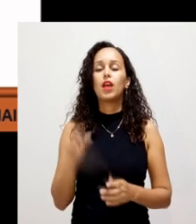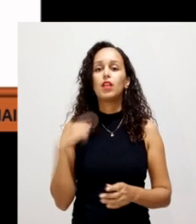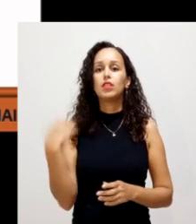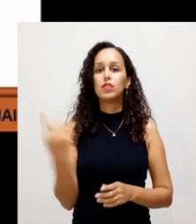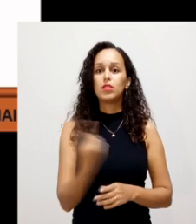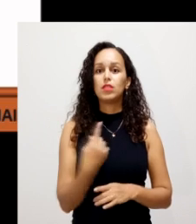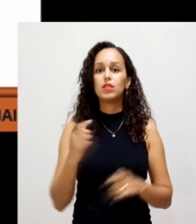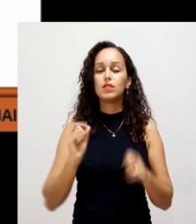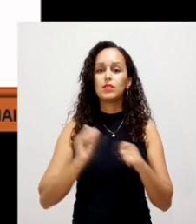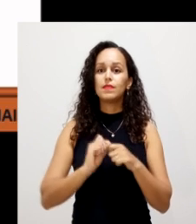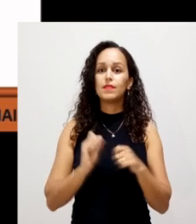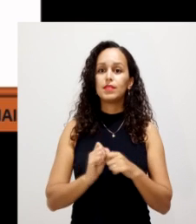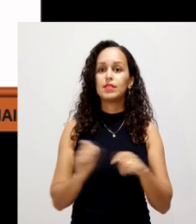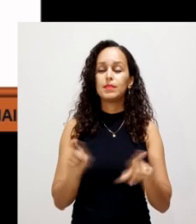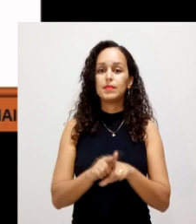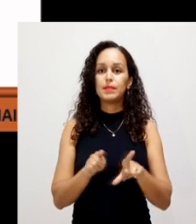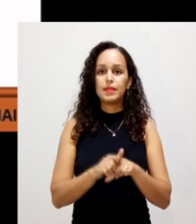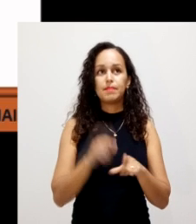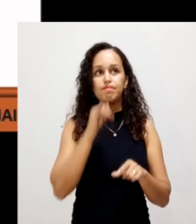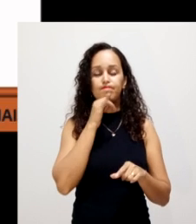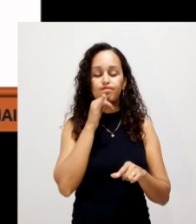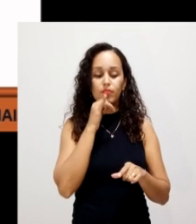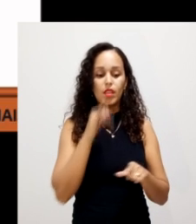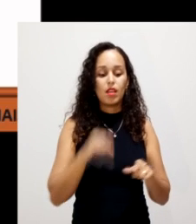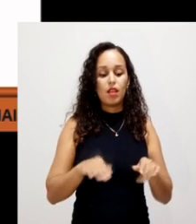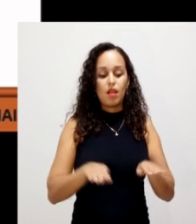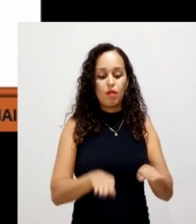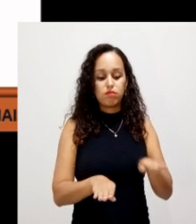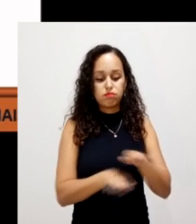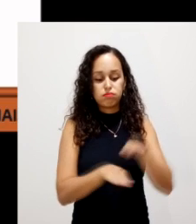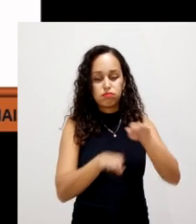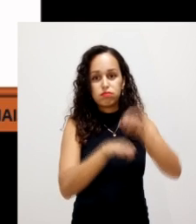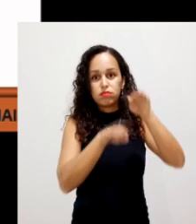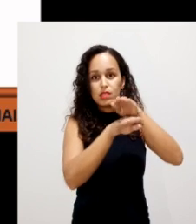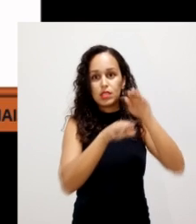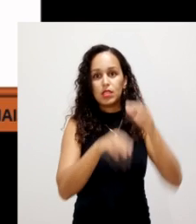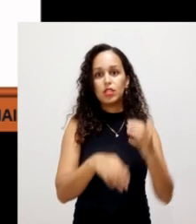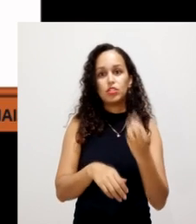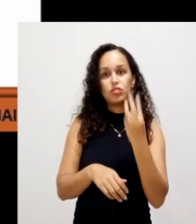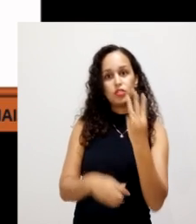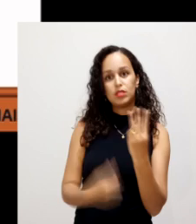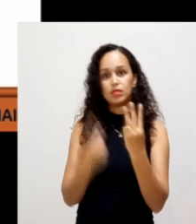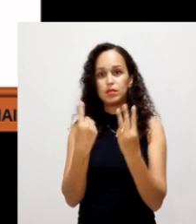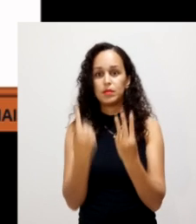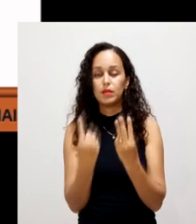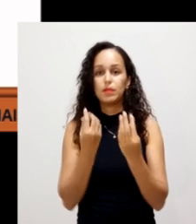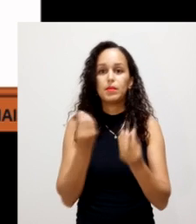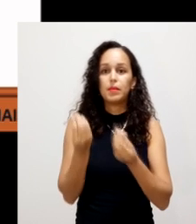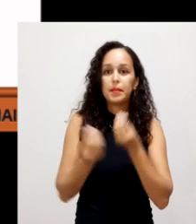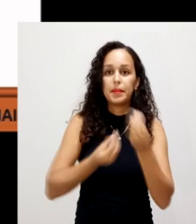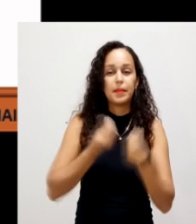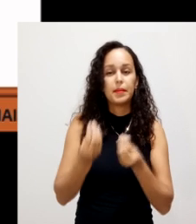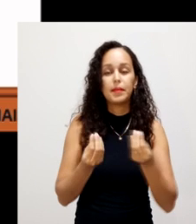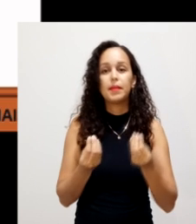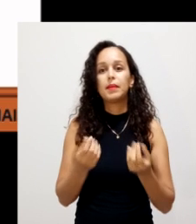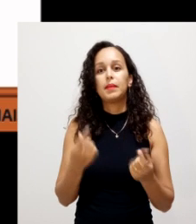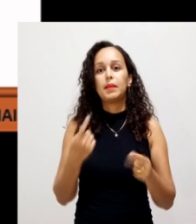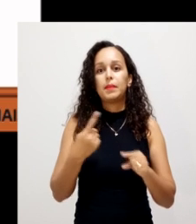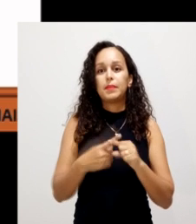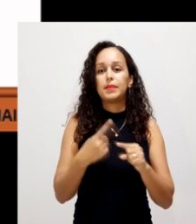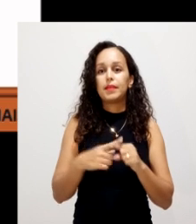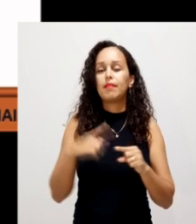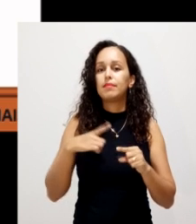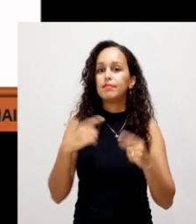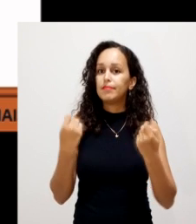muito a ideia de ser pilhas de 3 para 1, muito também em decorrência